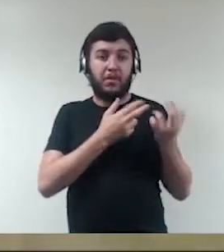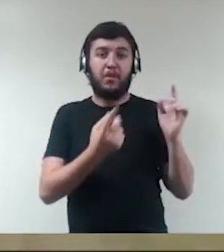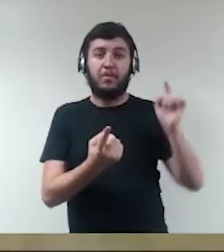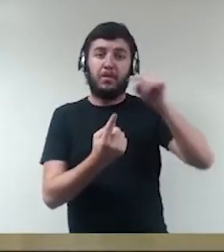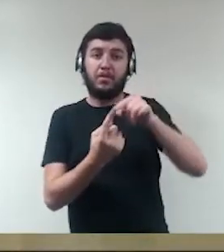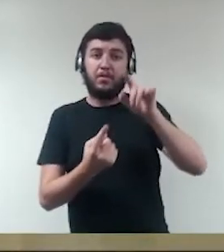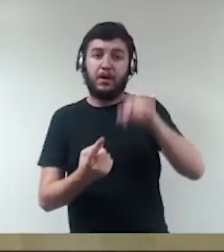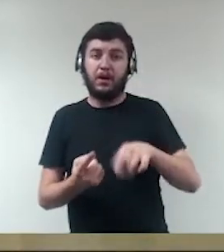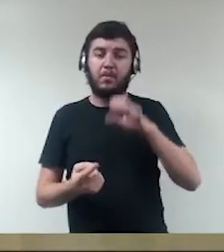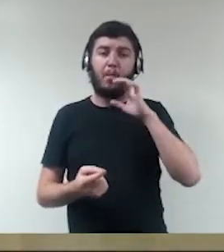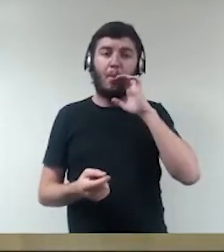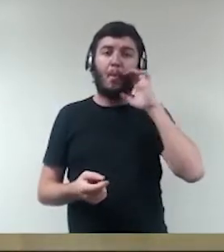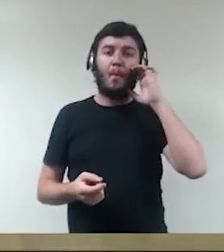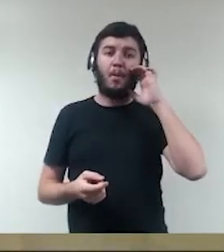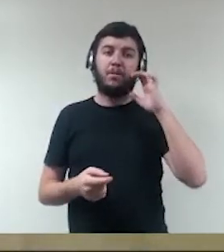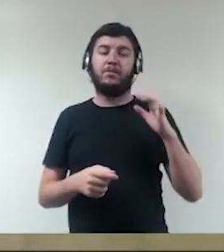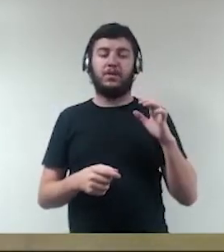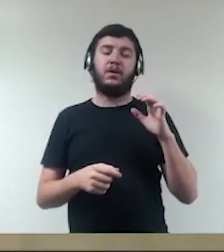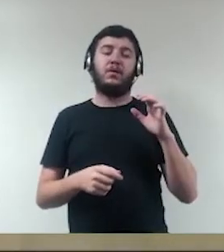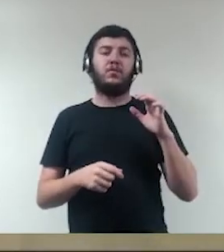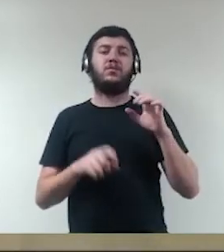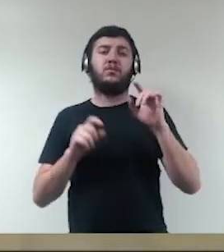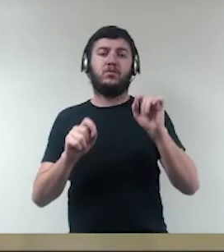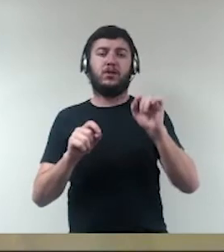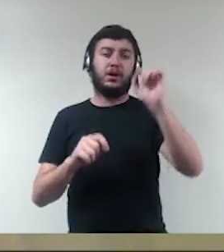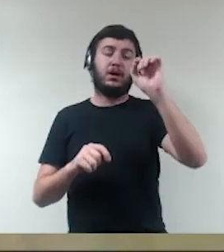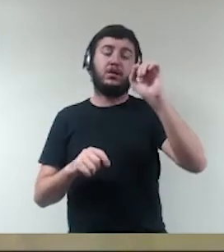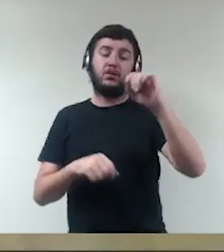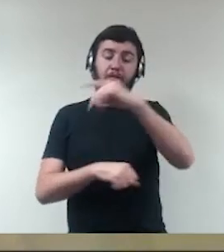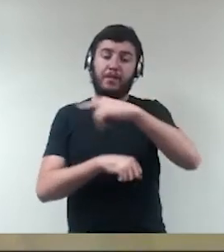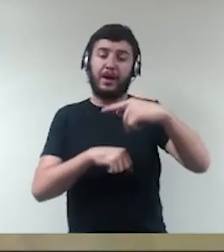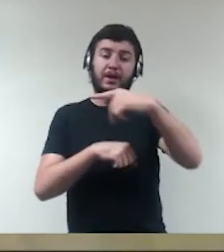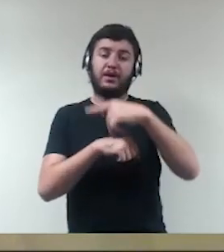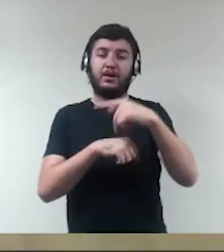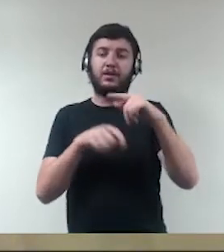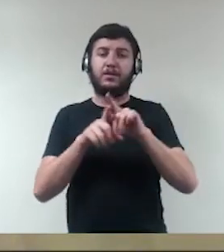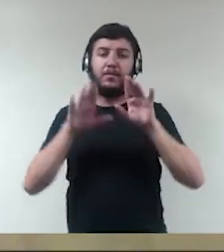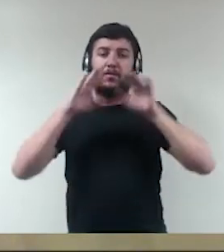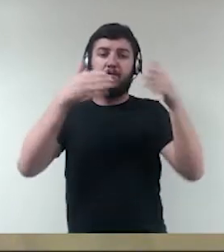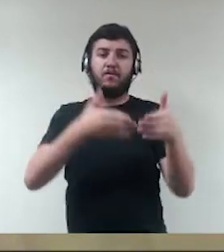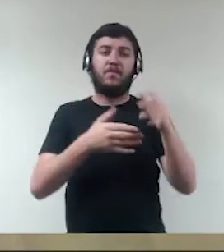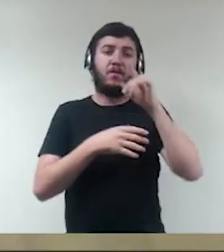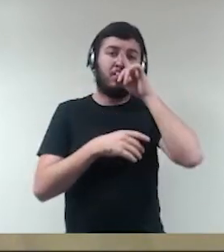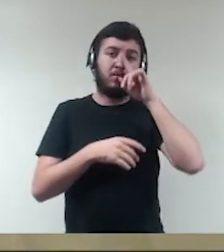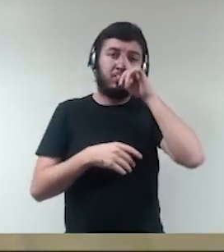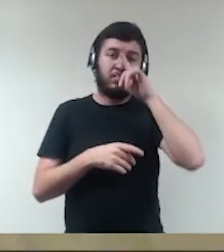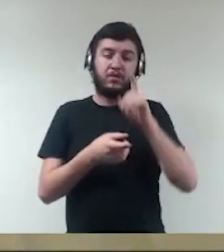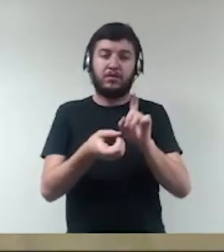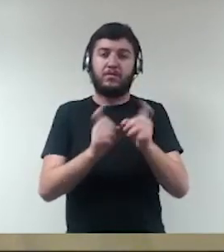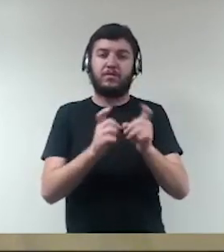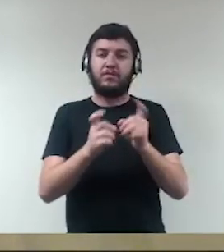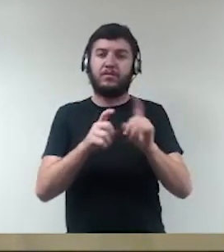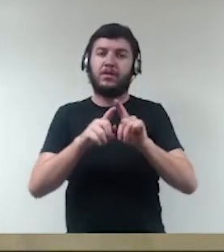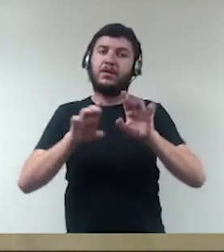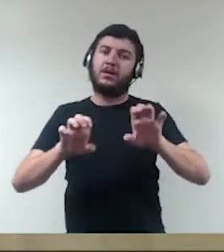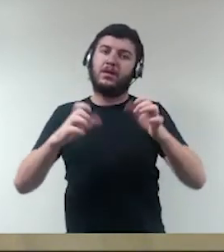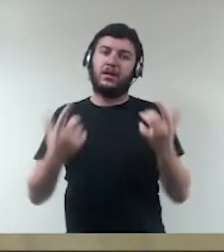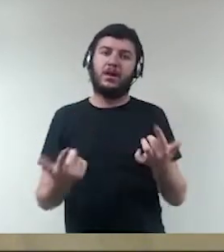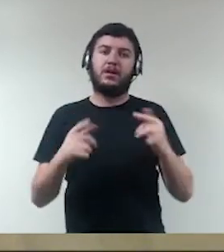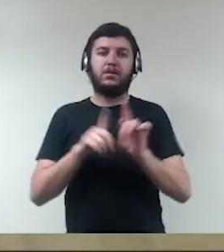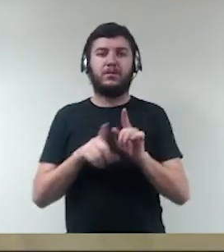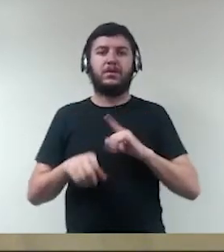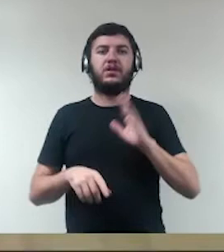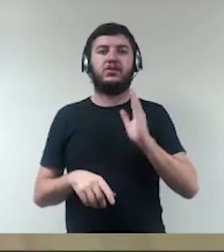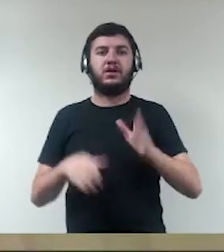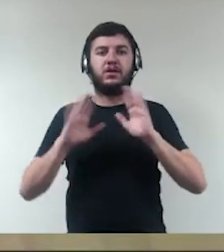omissão do Estado, com base na teoria do risco administrativo, etc. Bem, e atinge quem, né? Atinge exatamente as pessoas